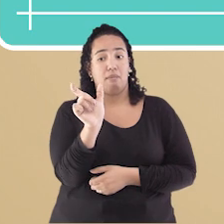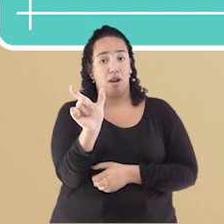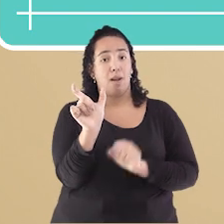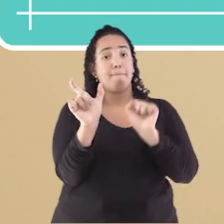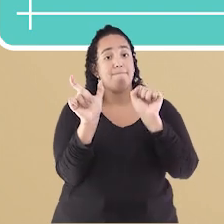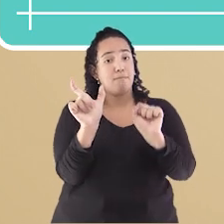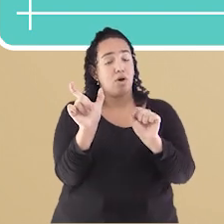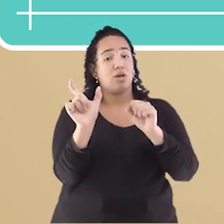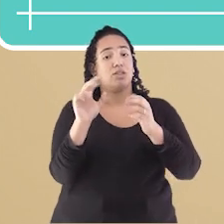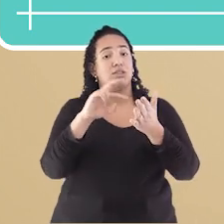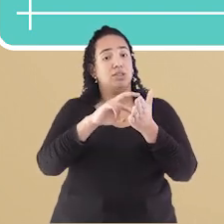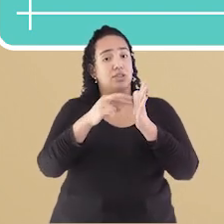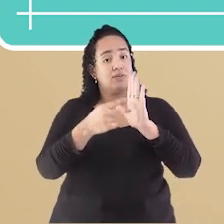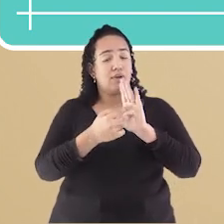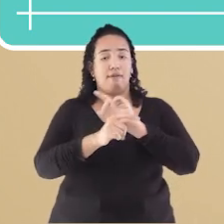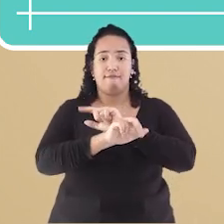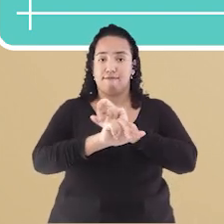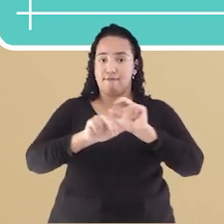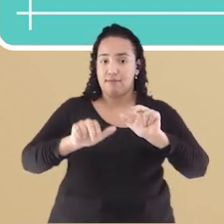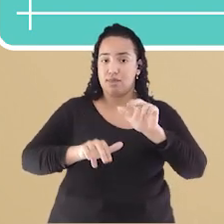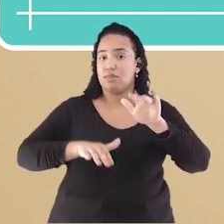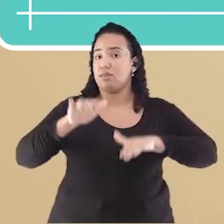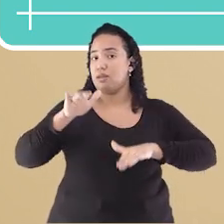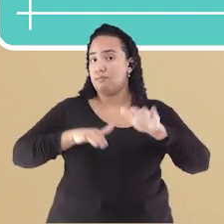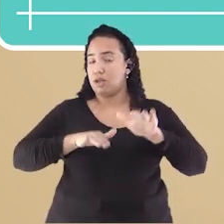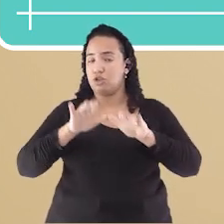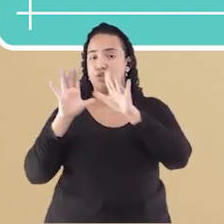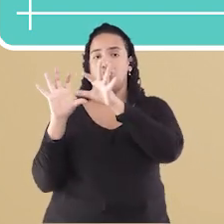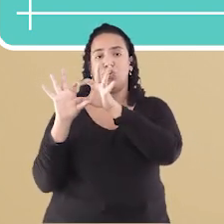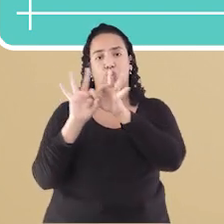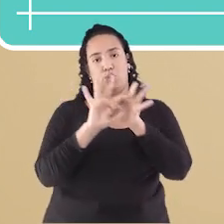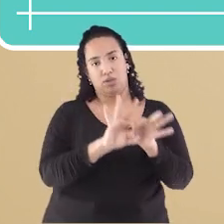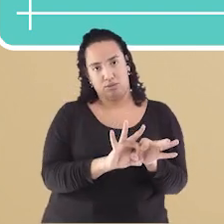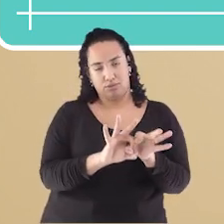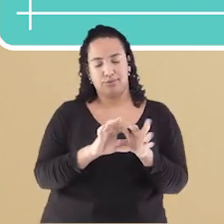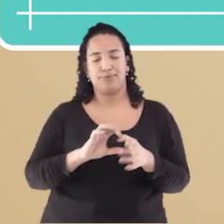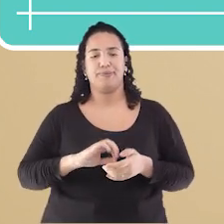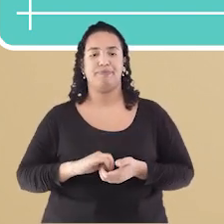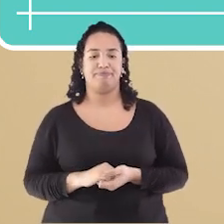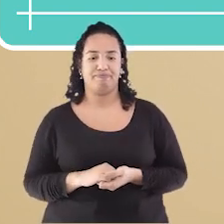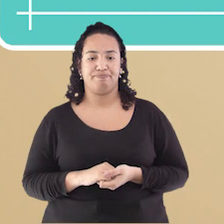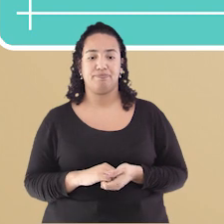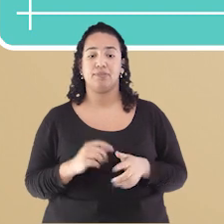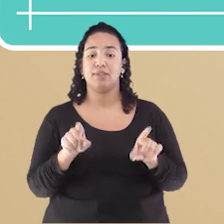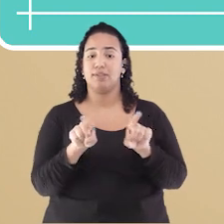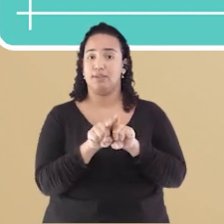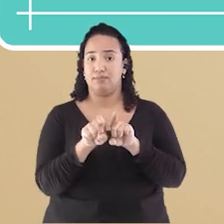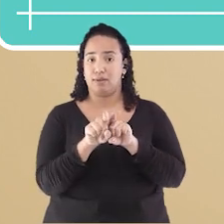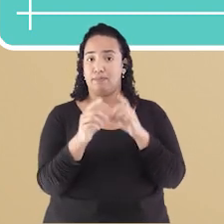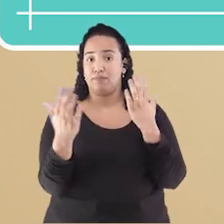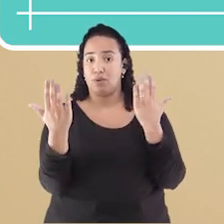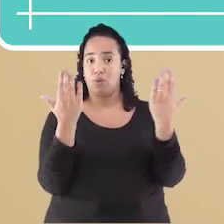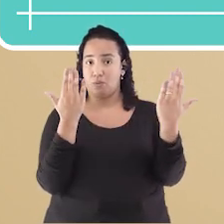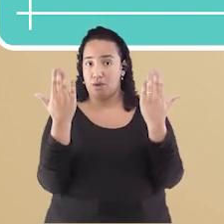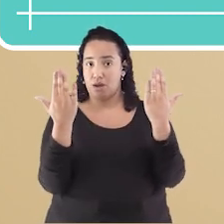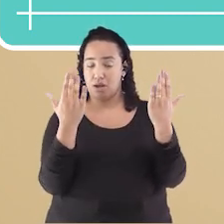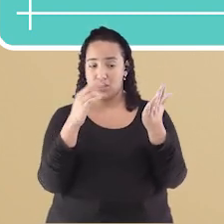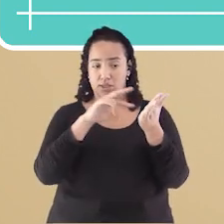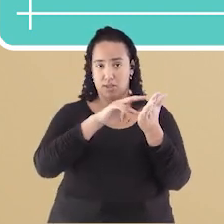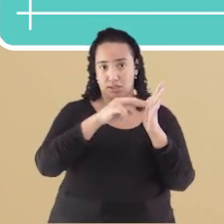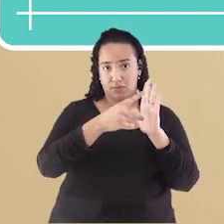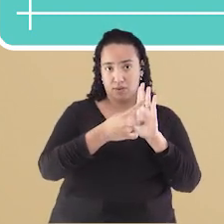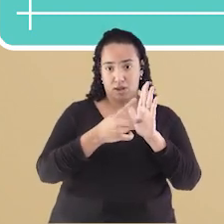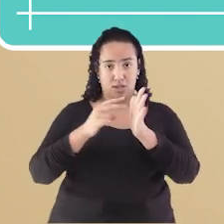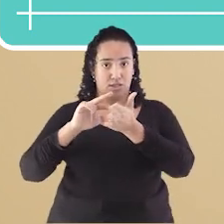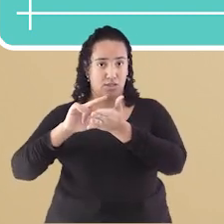diferentes significados de acordo com o contexto de uso. Comparando o significado